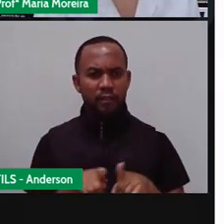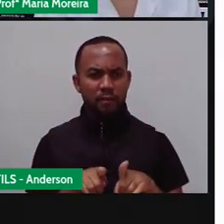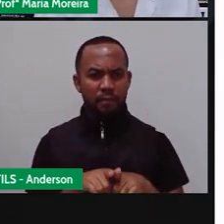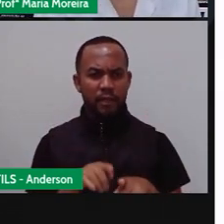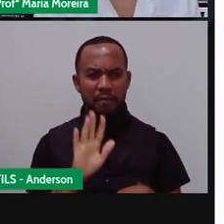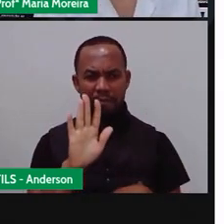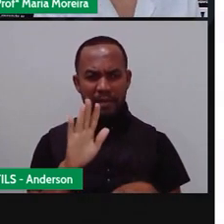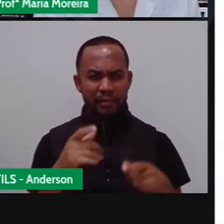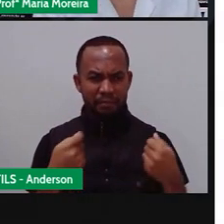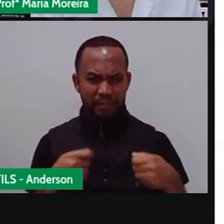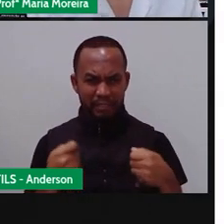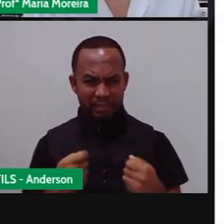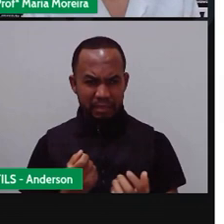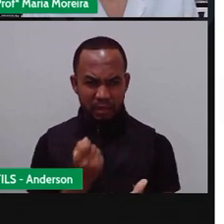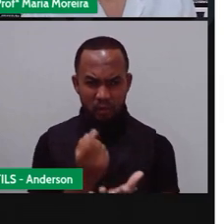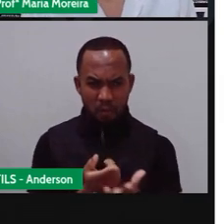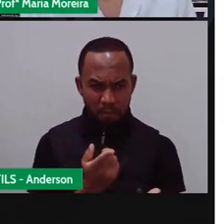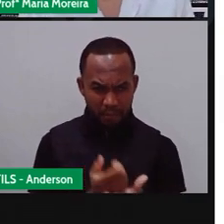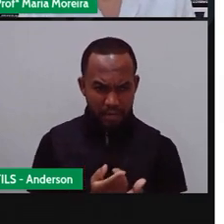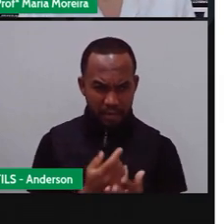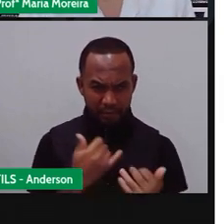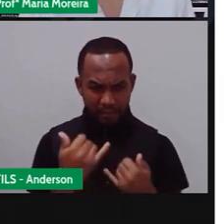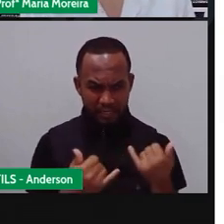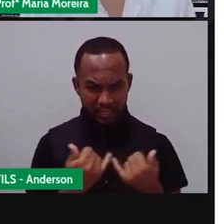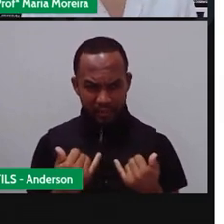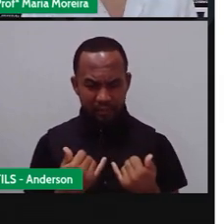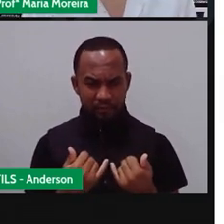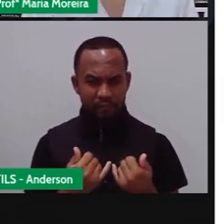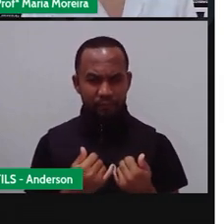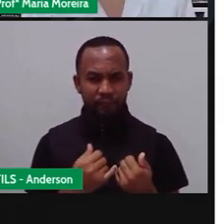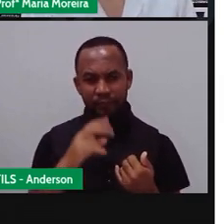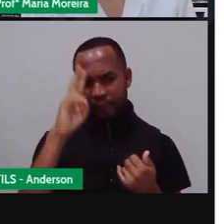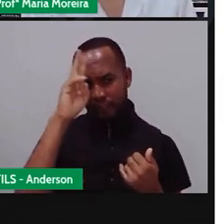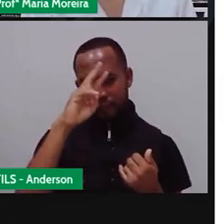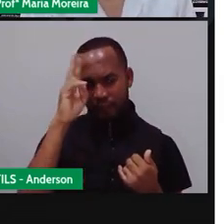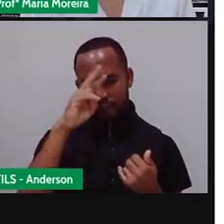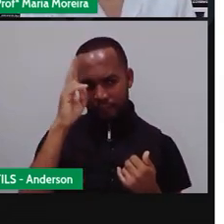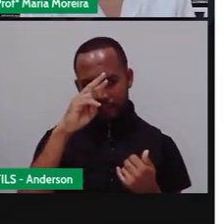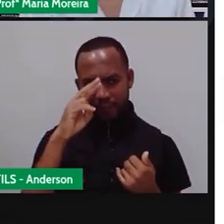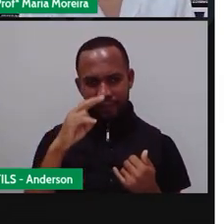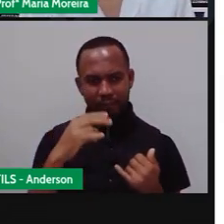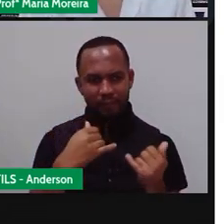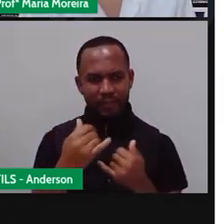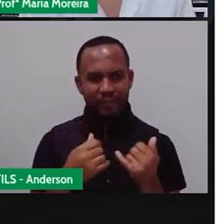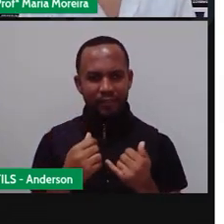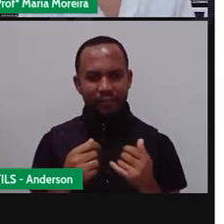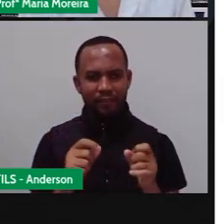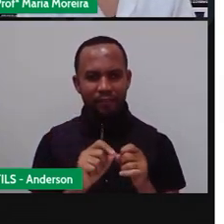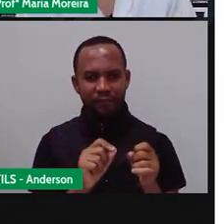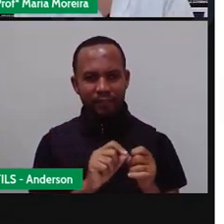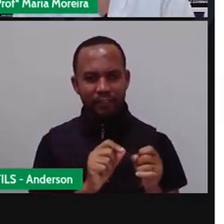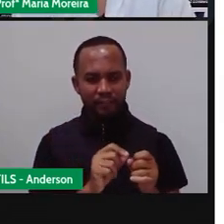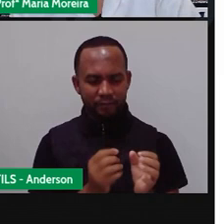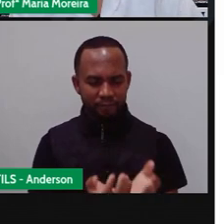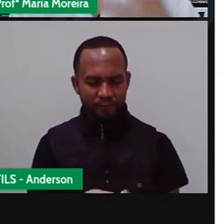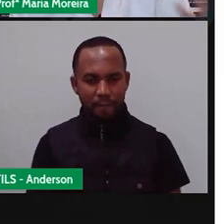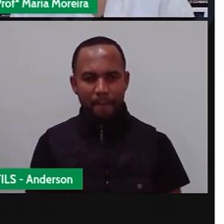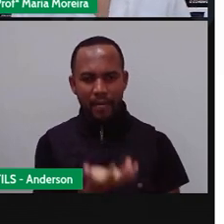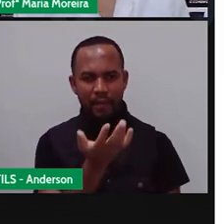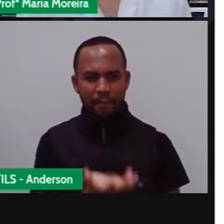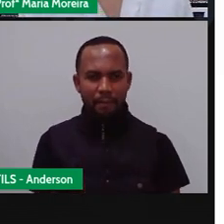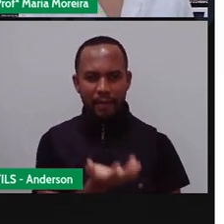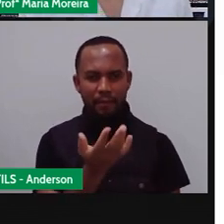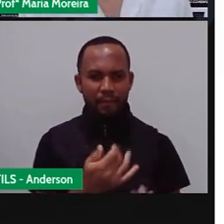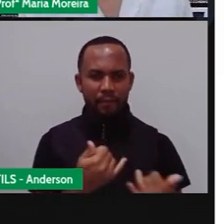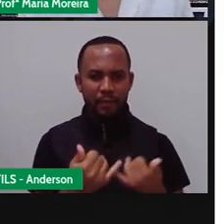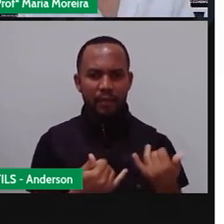precisa comprar esse brinquedo, a gente pode produzir esse brinquedo em casa. Lembra quando a gente fez a peteca aqui na sala? Pois é, você pode fazer uma peteca e